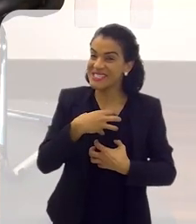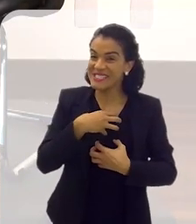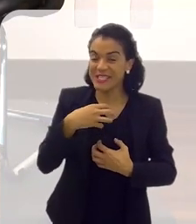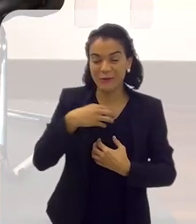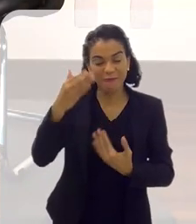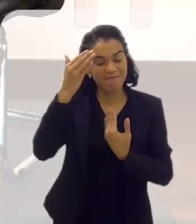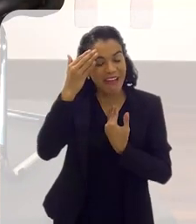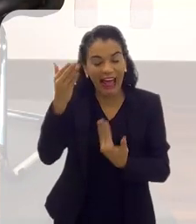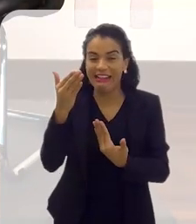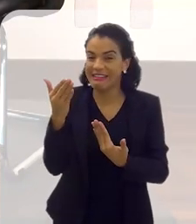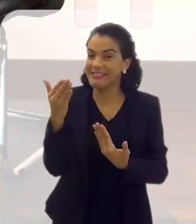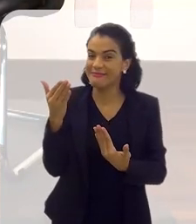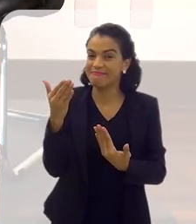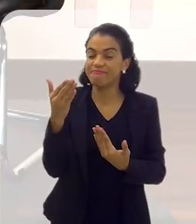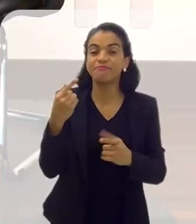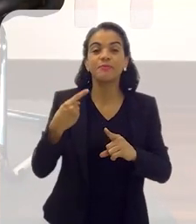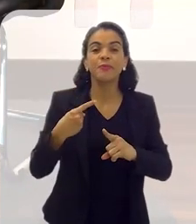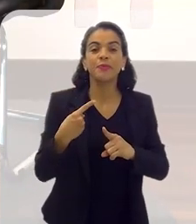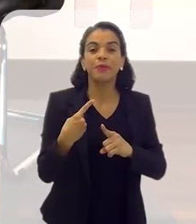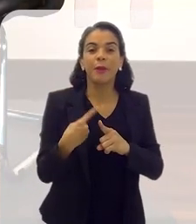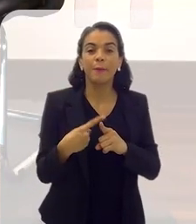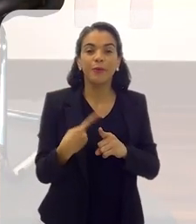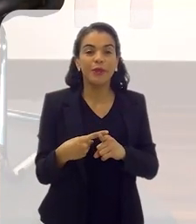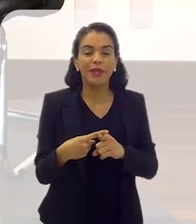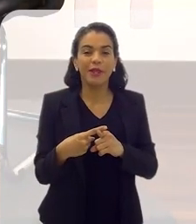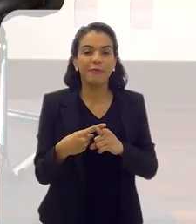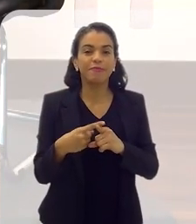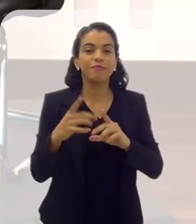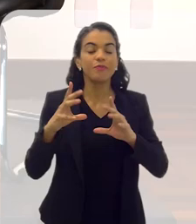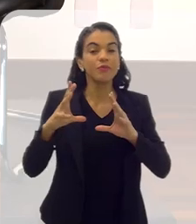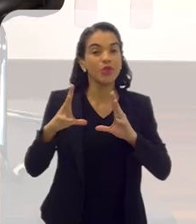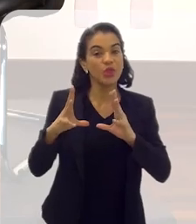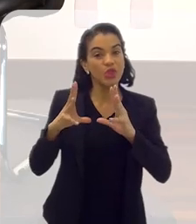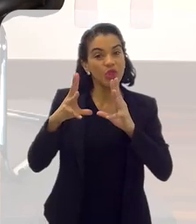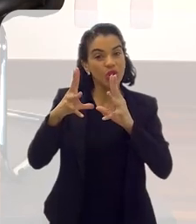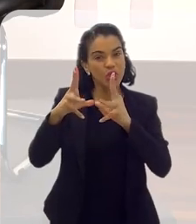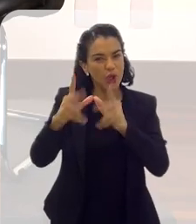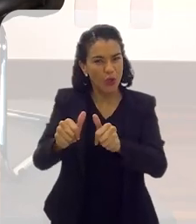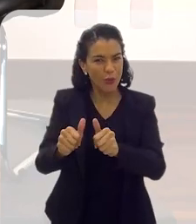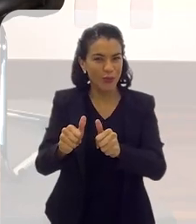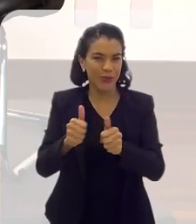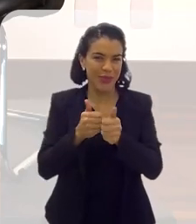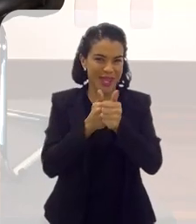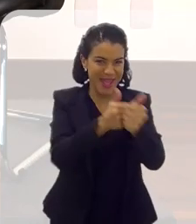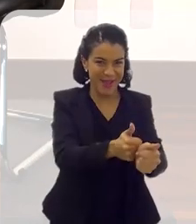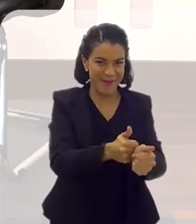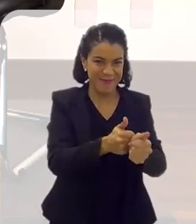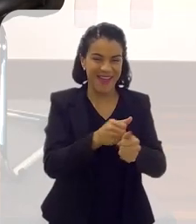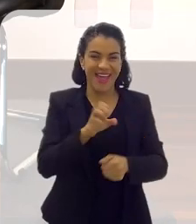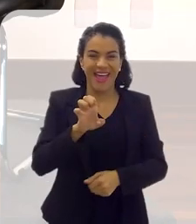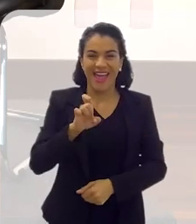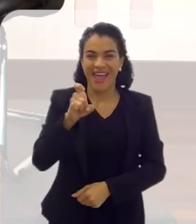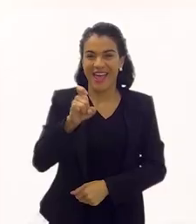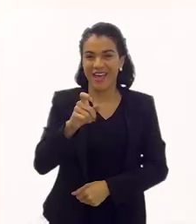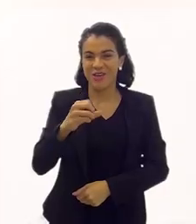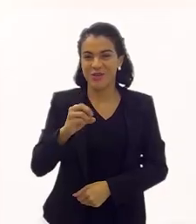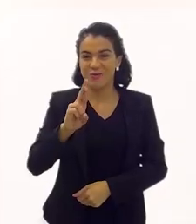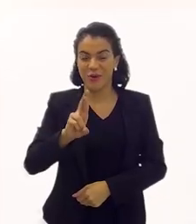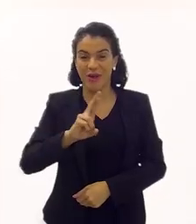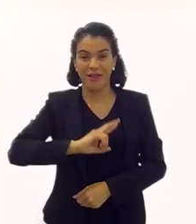gratificada sou eu, porque todo mundo que acompanha a ESPA religião sabe disso.